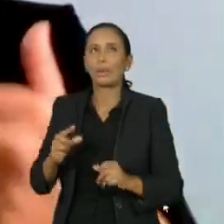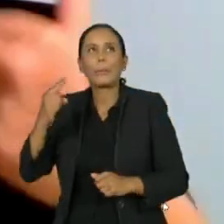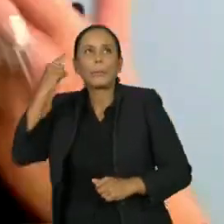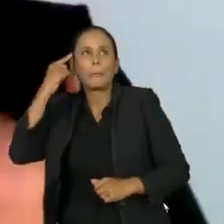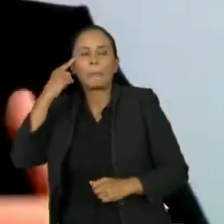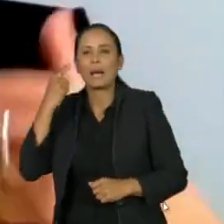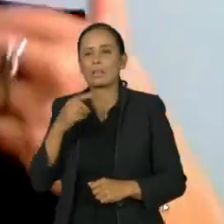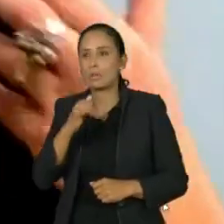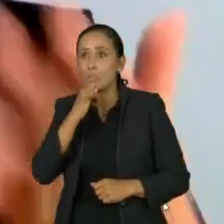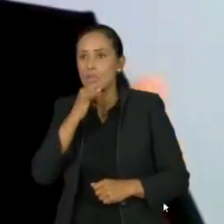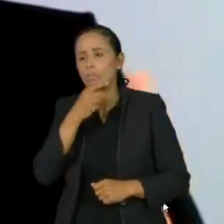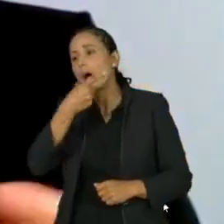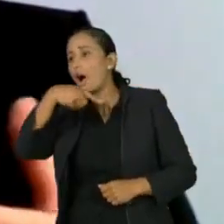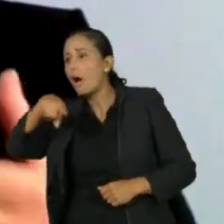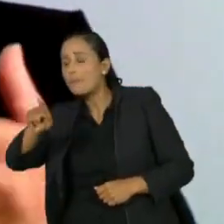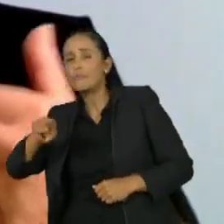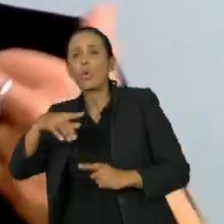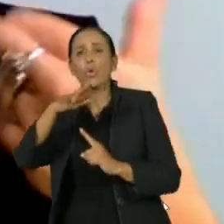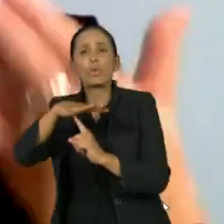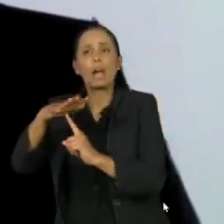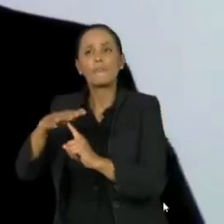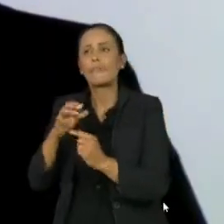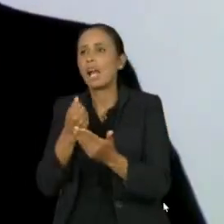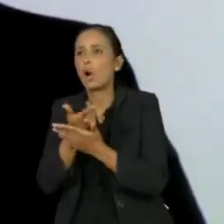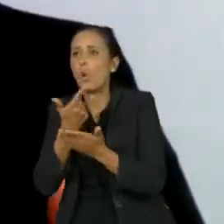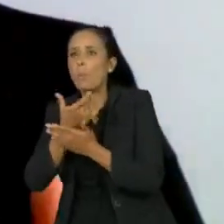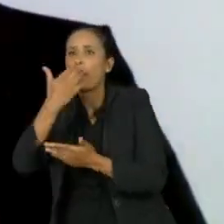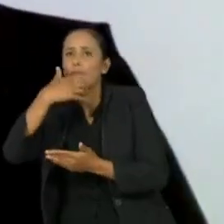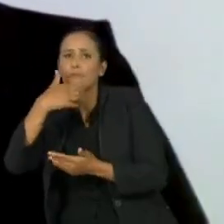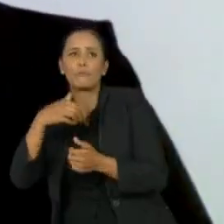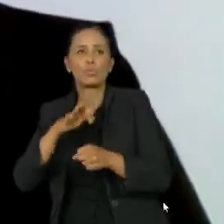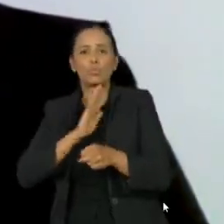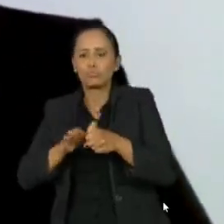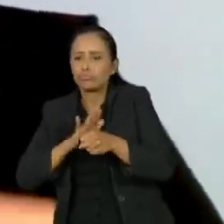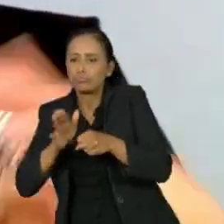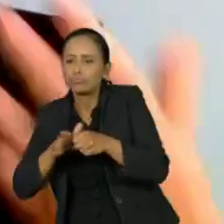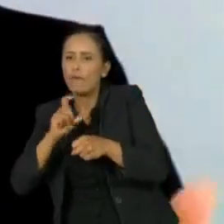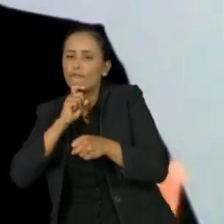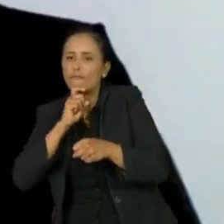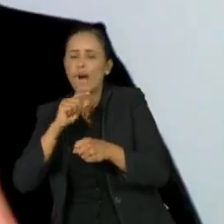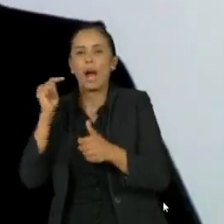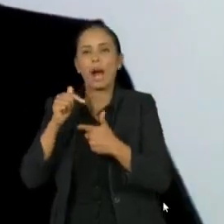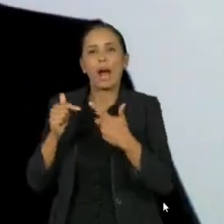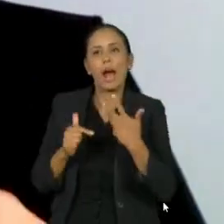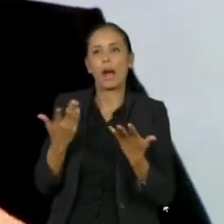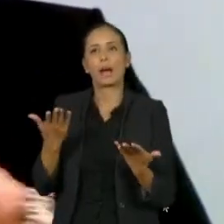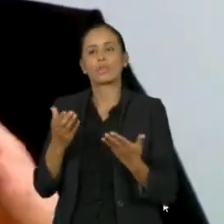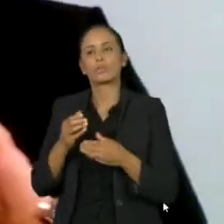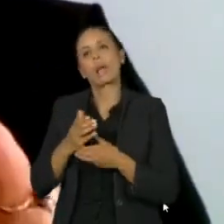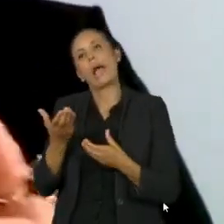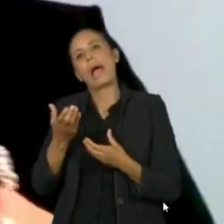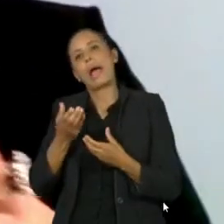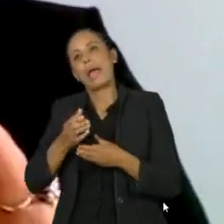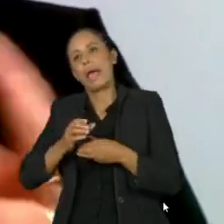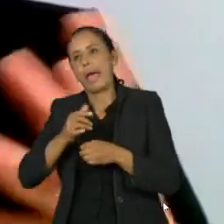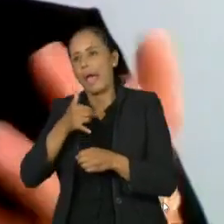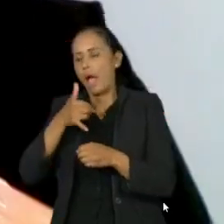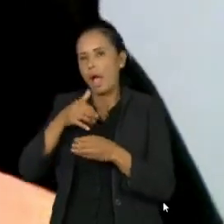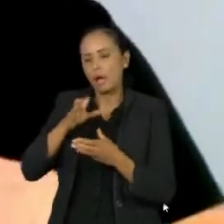feira, comprar verduras, legumes, reduzir o consumo de bebidas açucaradas, de doces, né? Então,